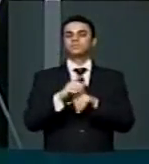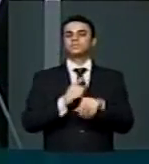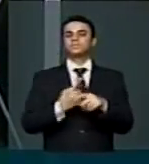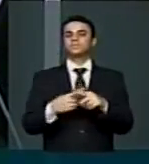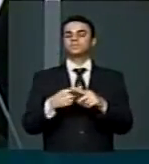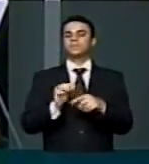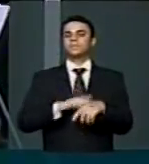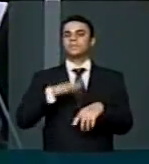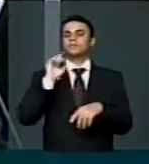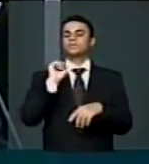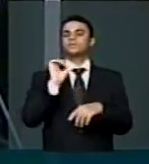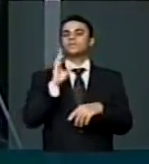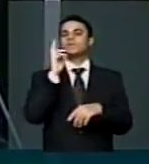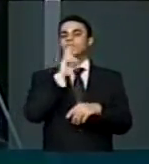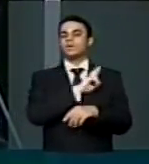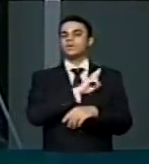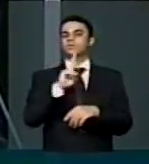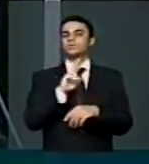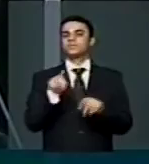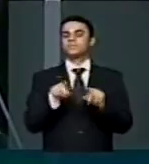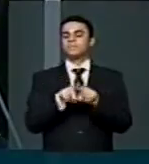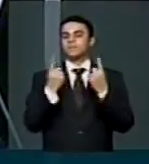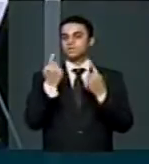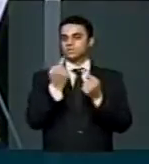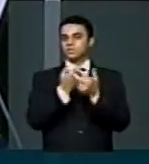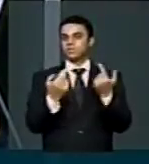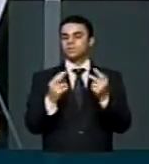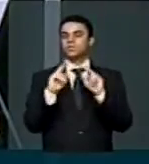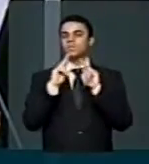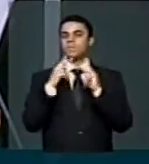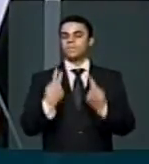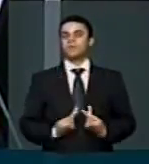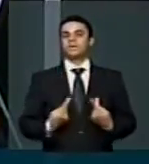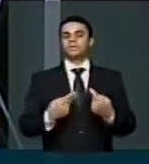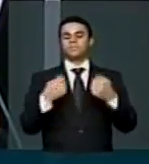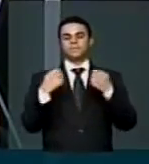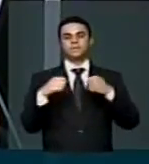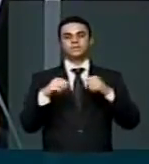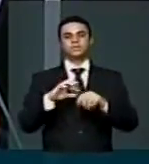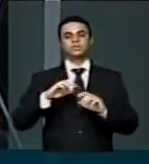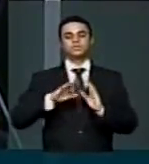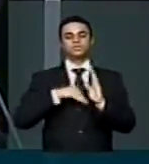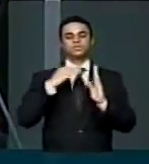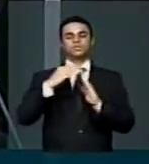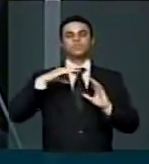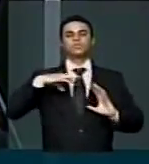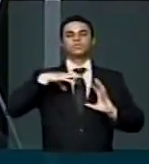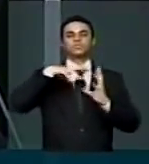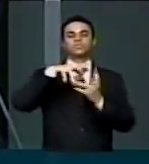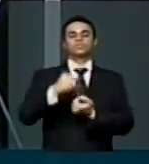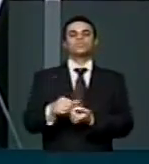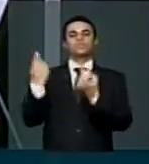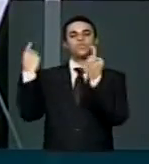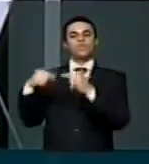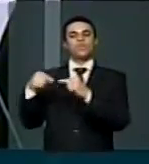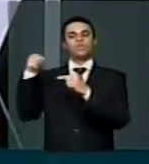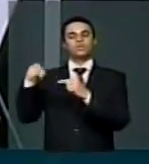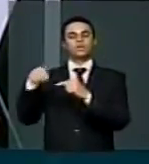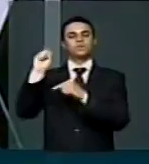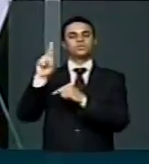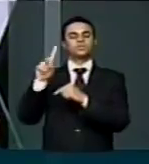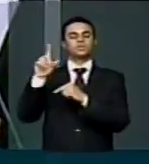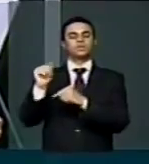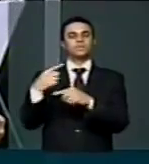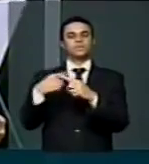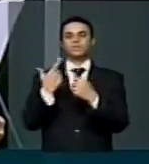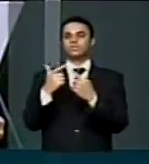religiosa e cultural É uma questão humanitária que precisa ser internacionalmente reprovada Não há fronteiras para